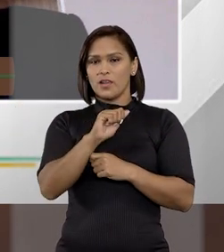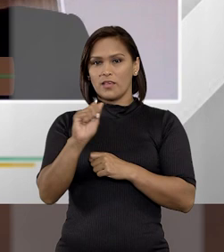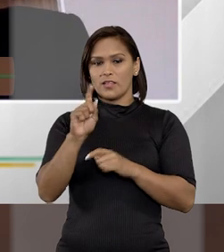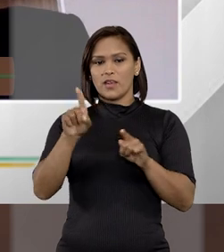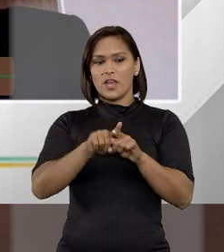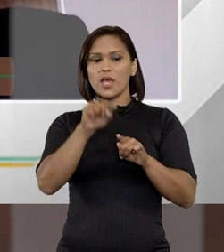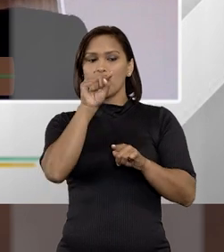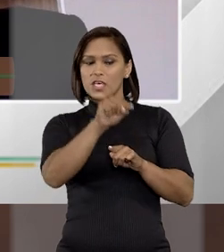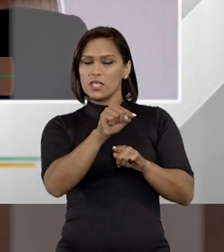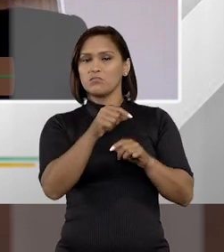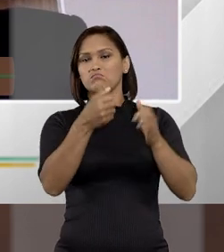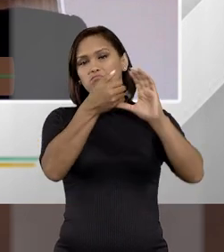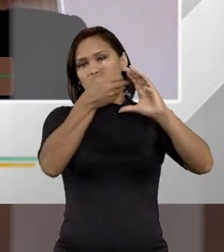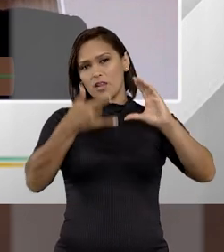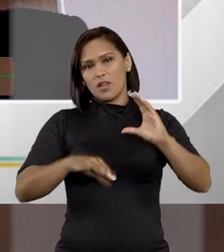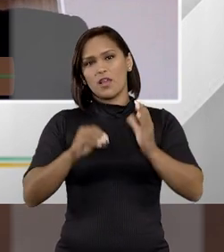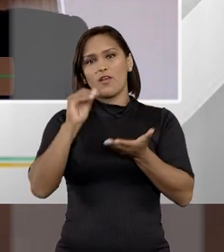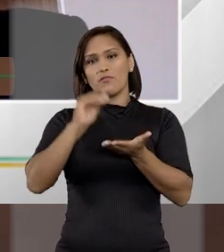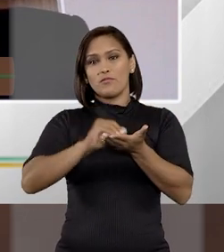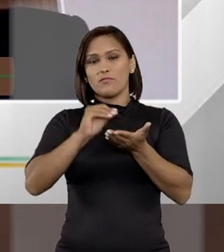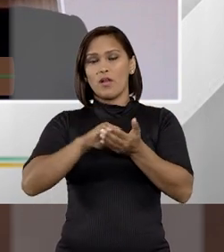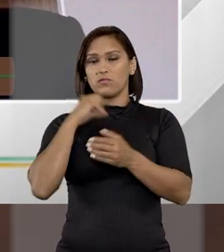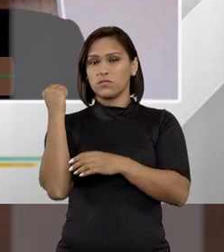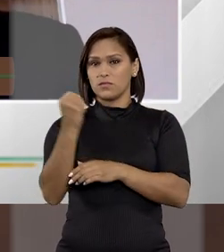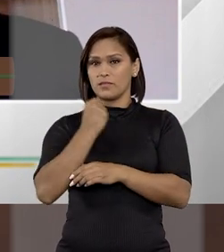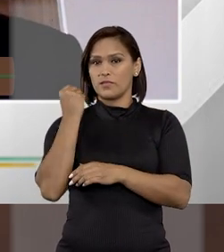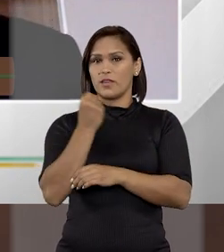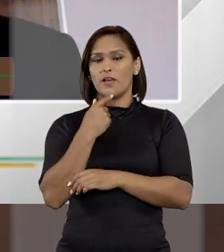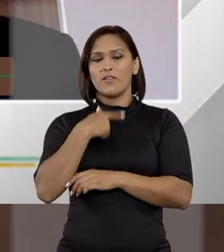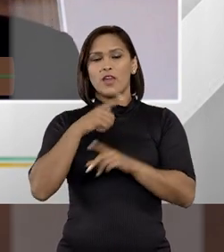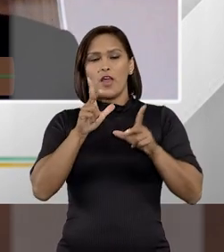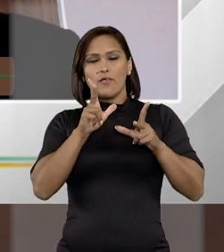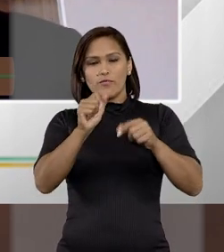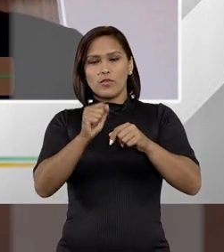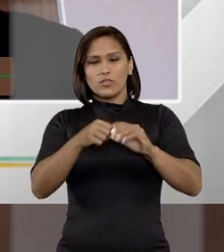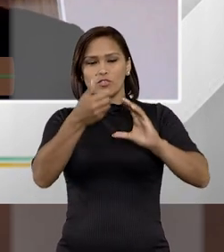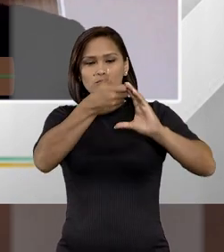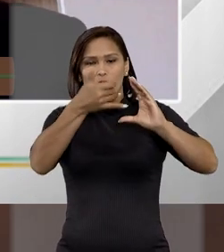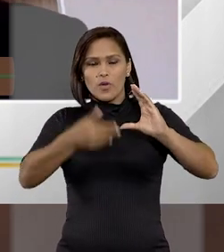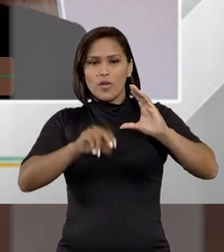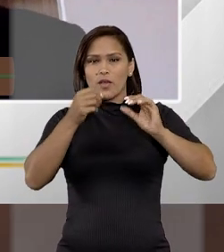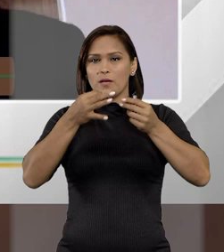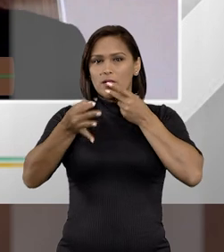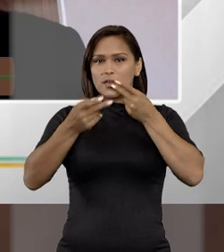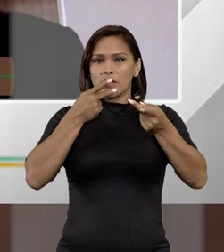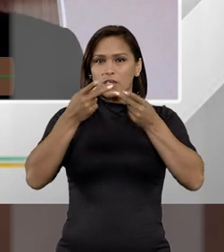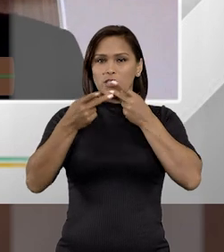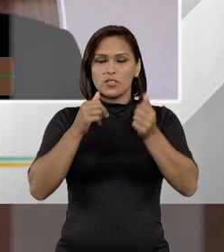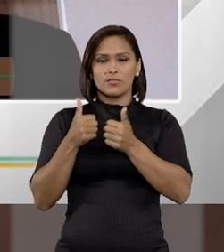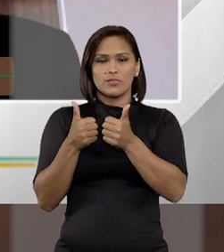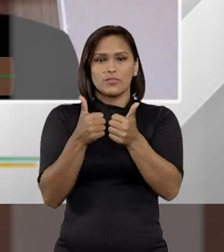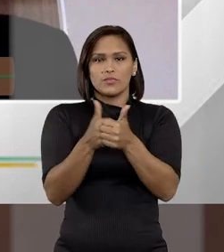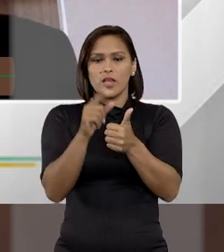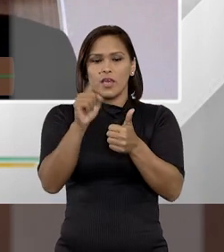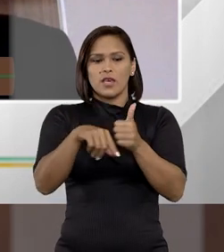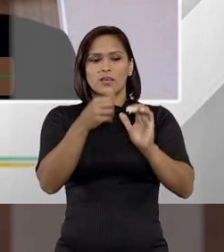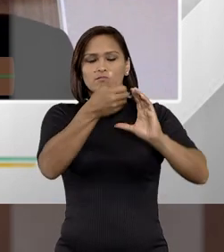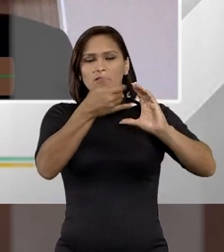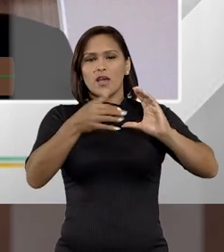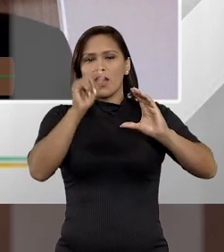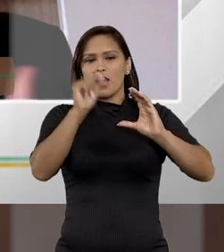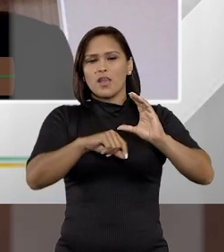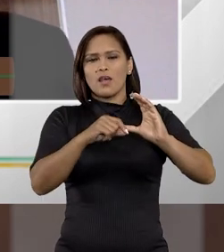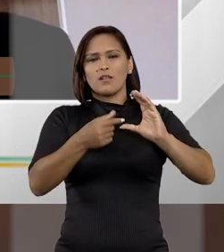letra A, que isso vai caracterizar uma falta grave. E aí, existe uma forte crítica doutrinária, no sentido de que esse